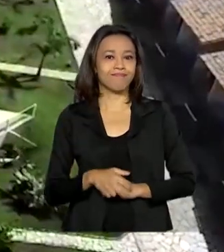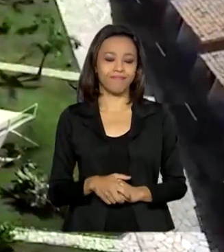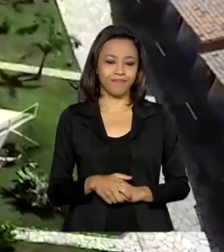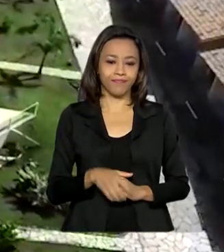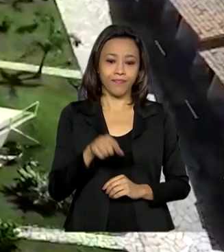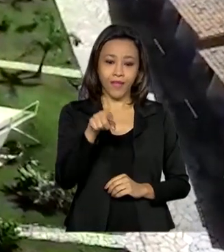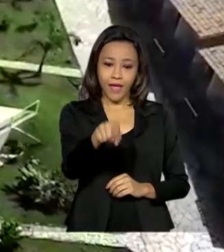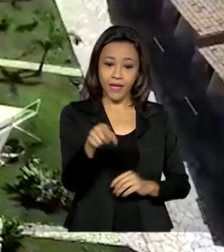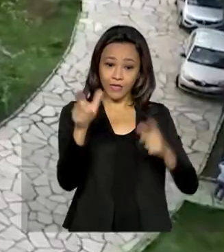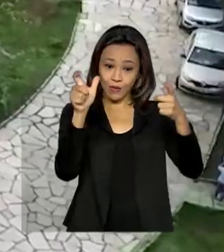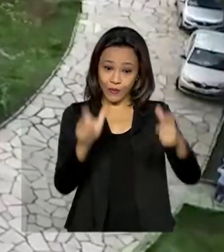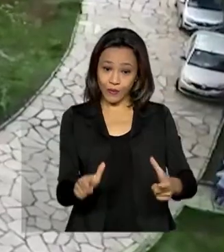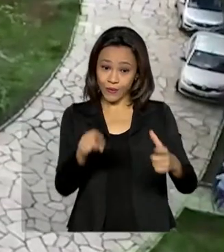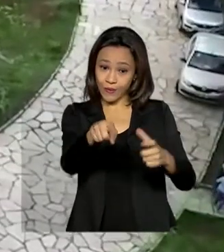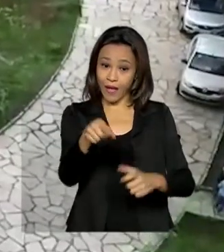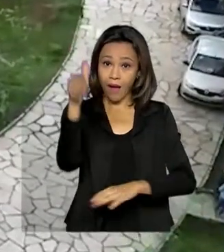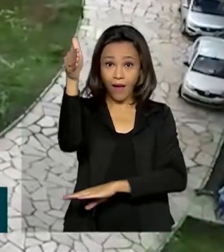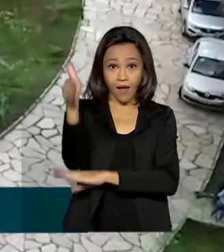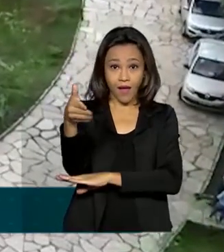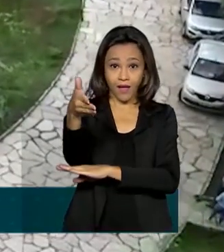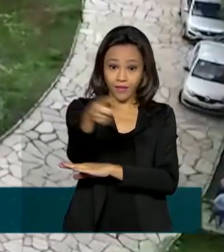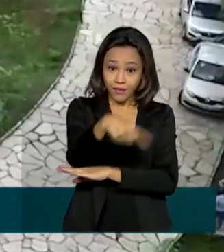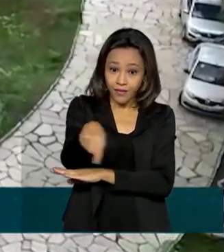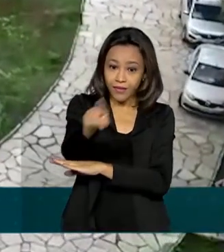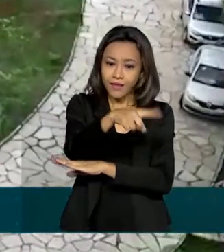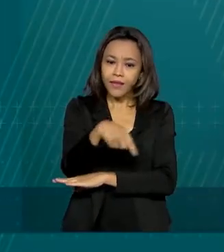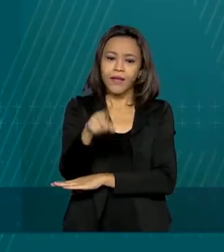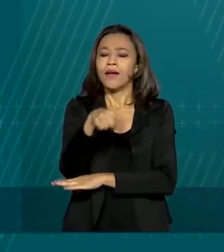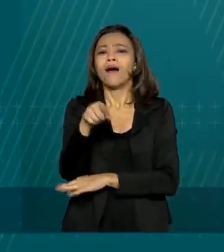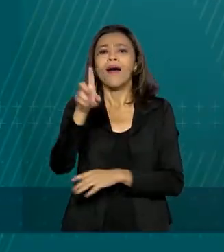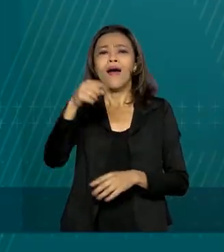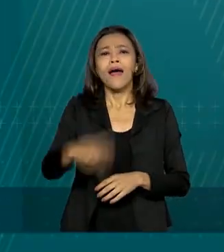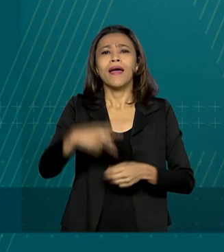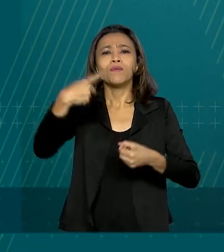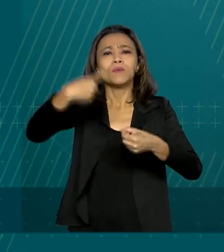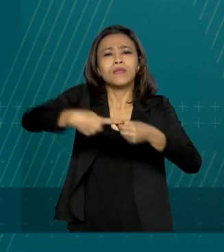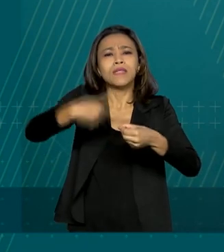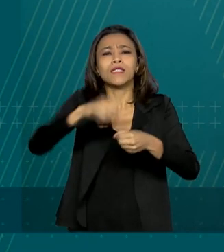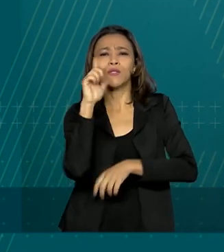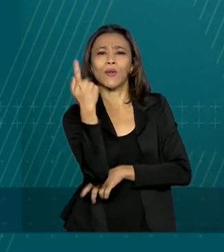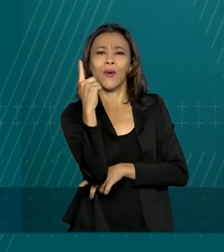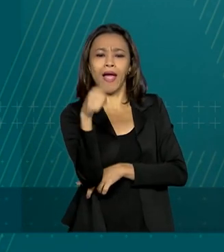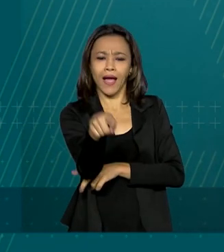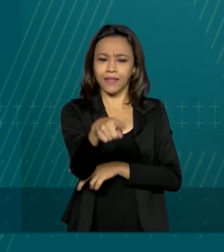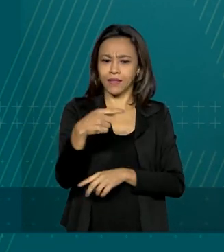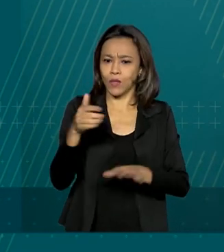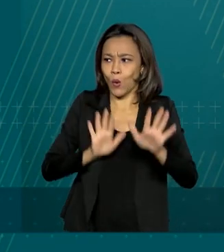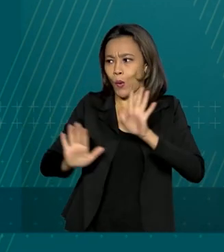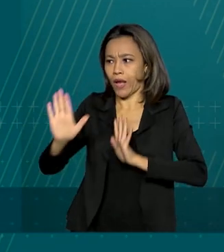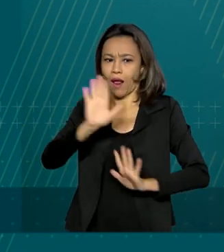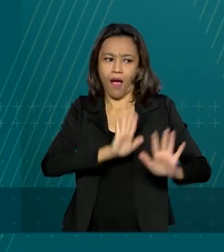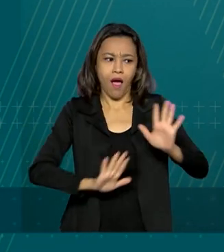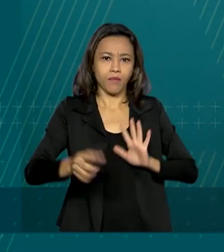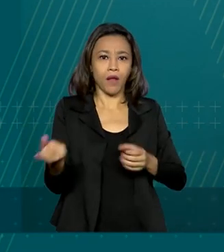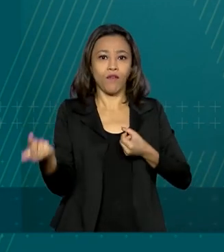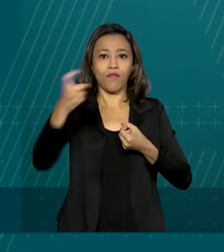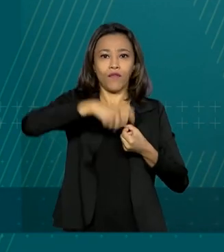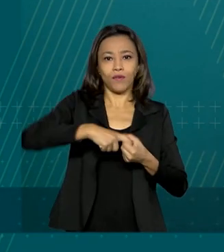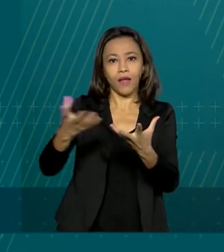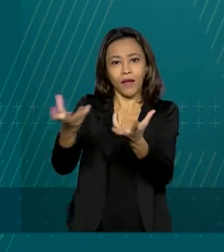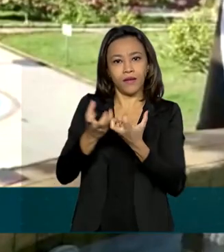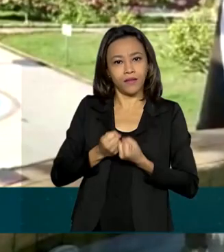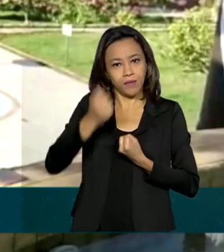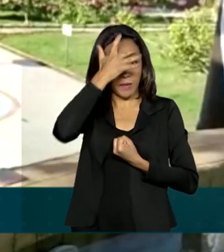Esta pousada em Pirinópolis, cidade turística em Goiás, tomou todos os cuidados para voltar a receber